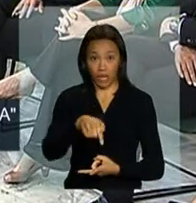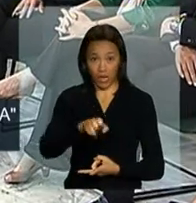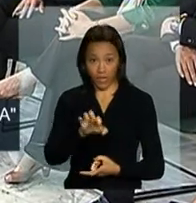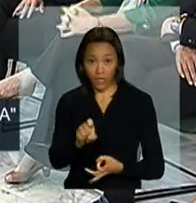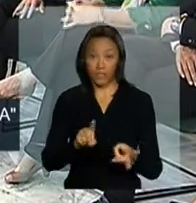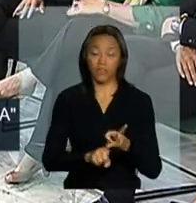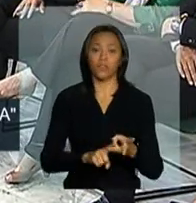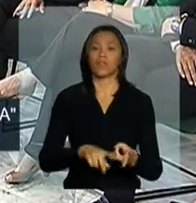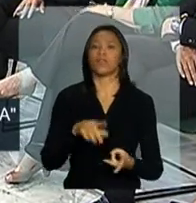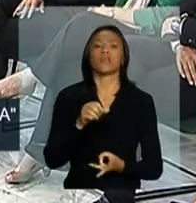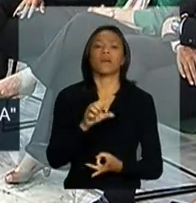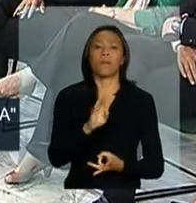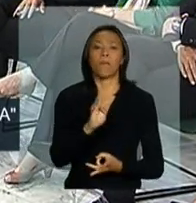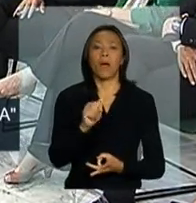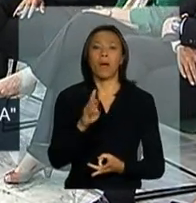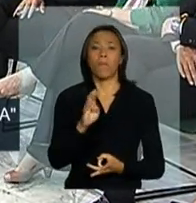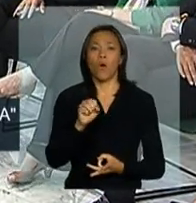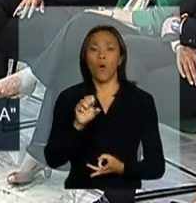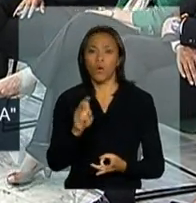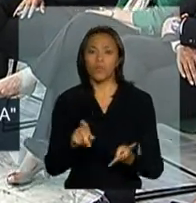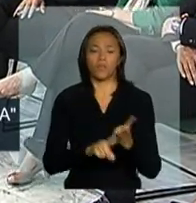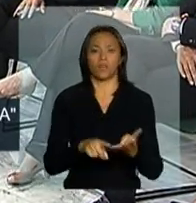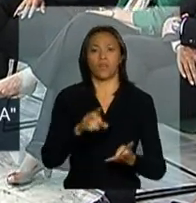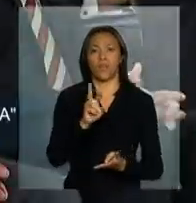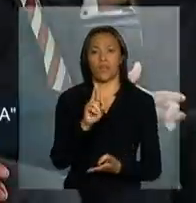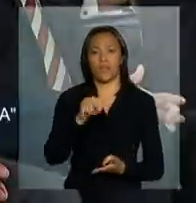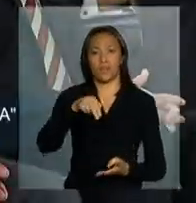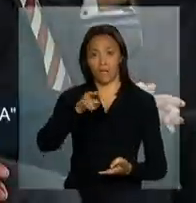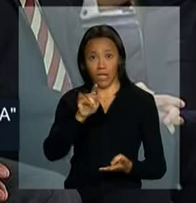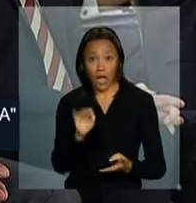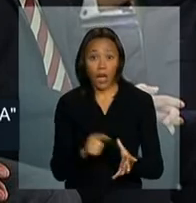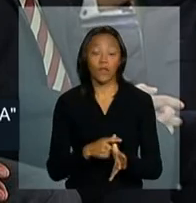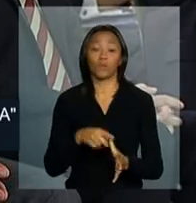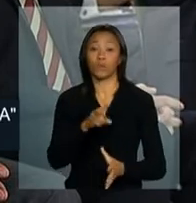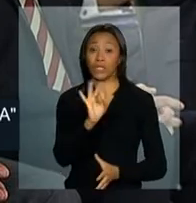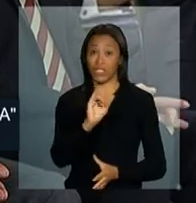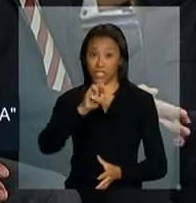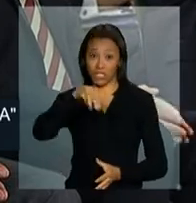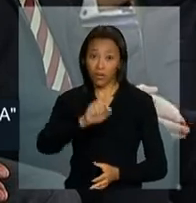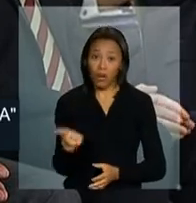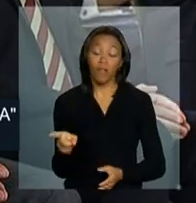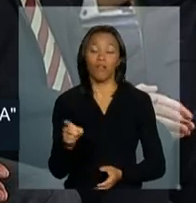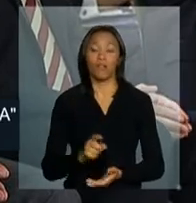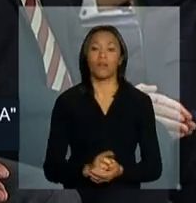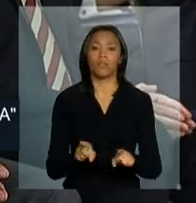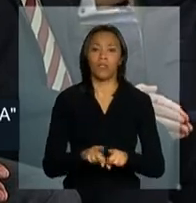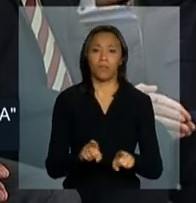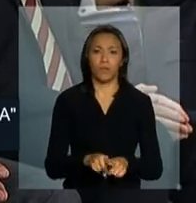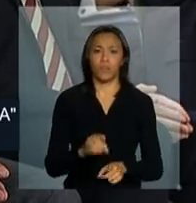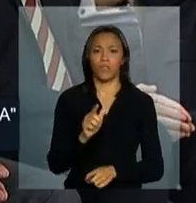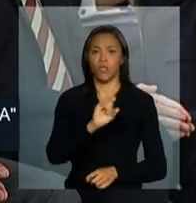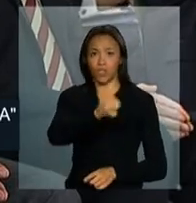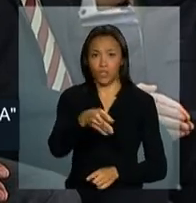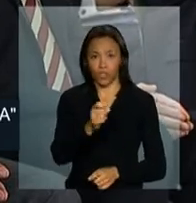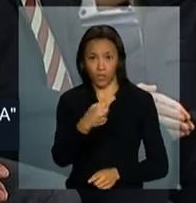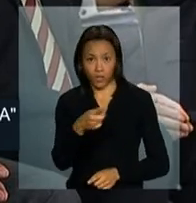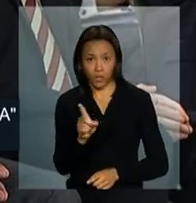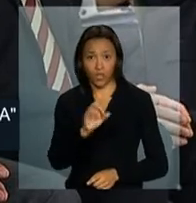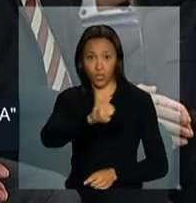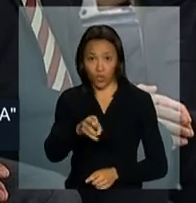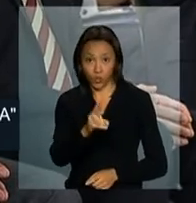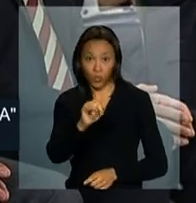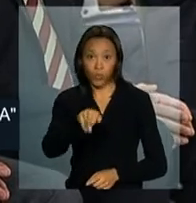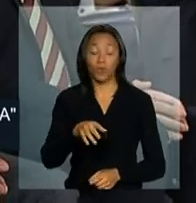Silvalda Cunha Barbosa, José Renato Casagrande, Tião Viana, Confúcio Aires de Moura, José de Ancieta Júnior,